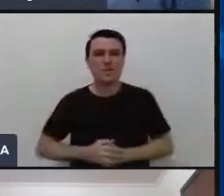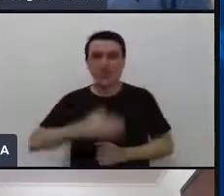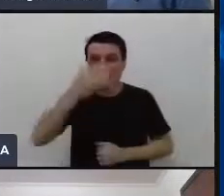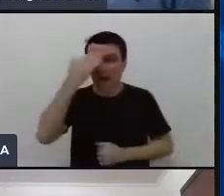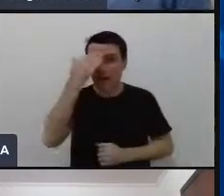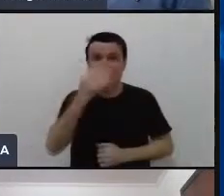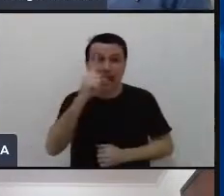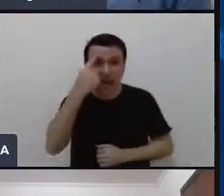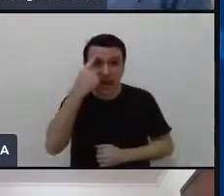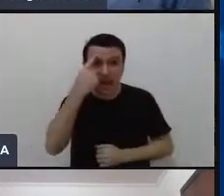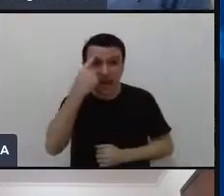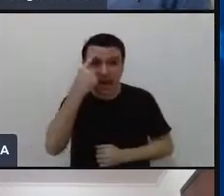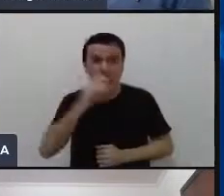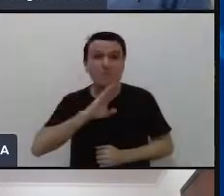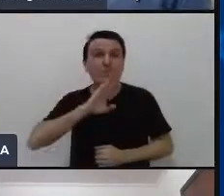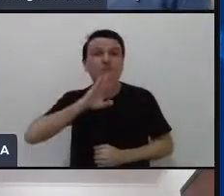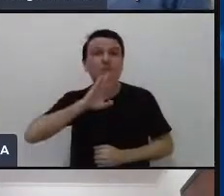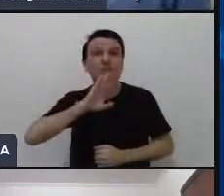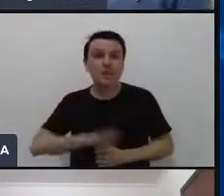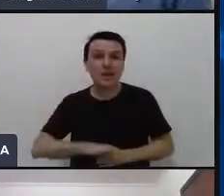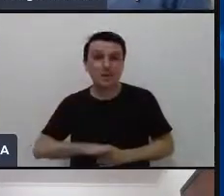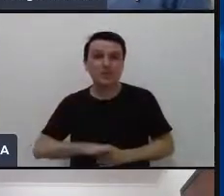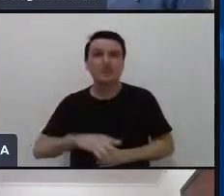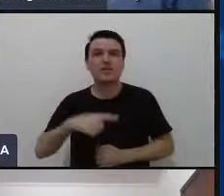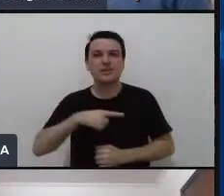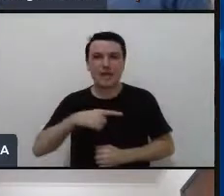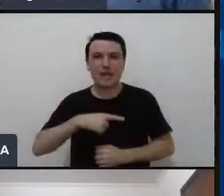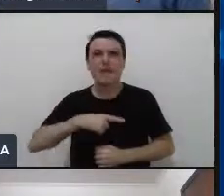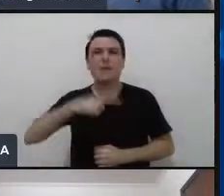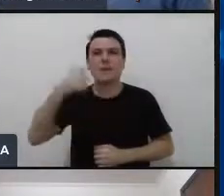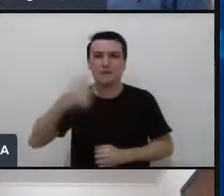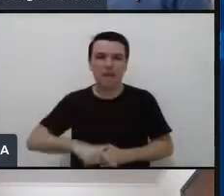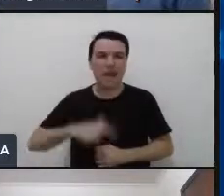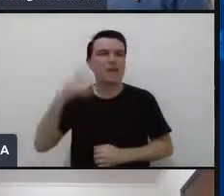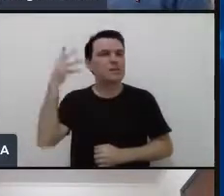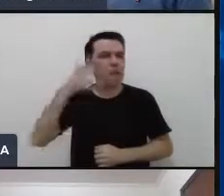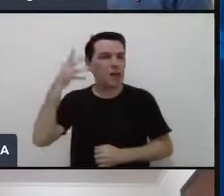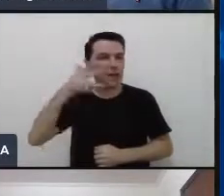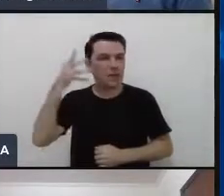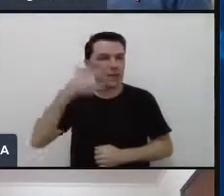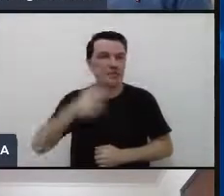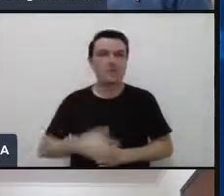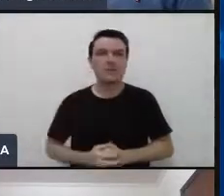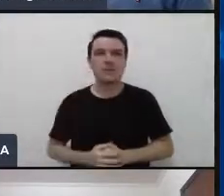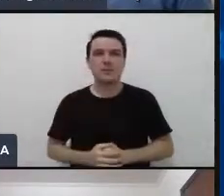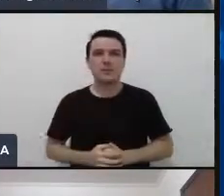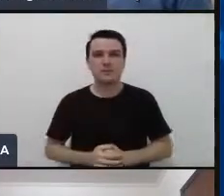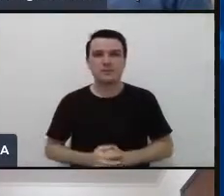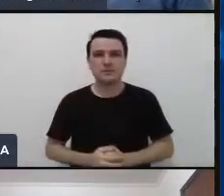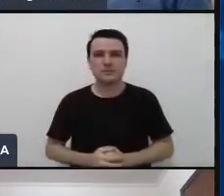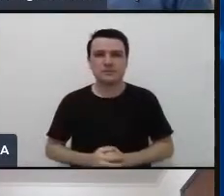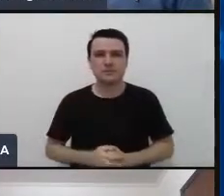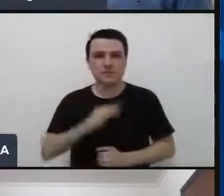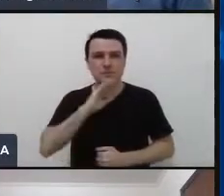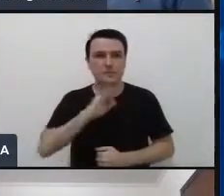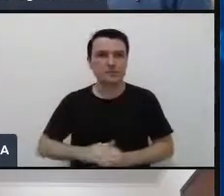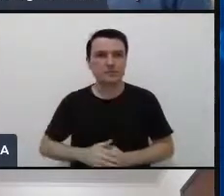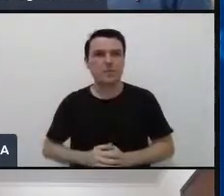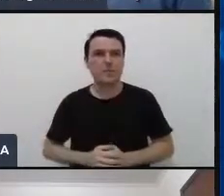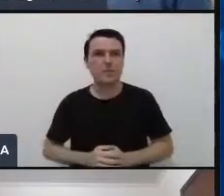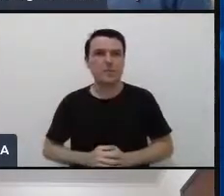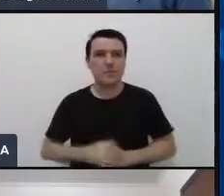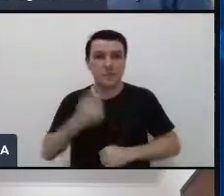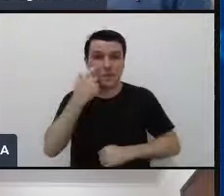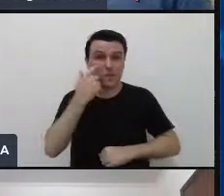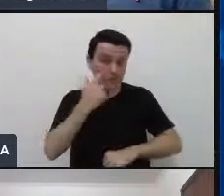que a tarde tem a próxima palestra então a tarde deixa eu ver aqui o